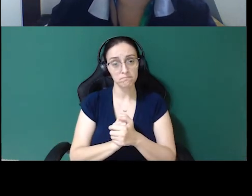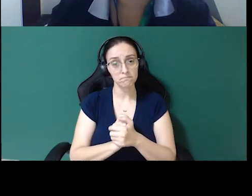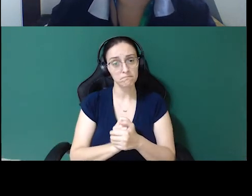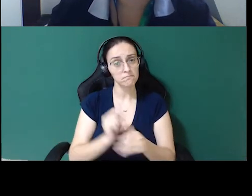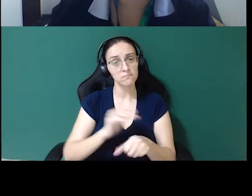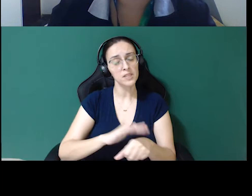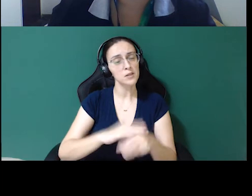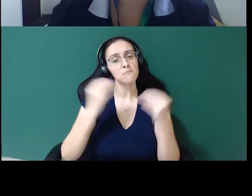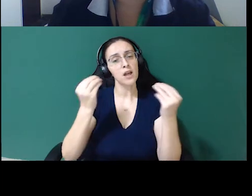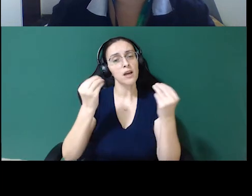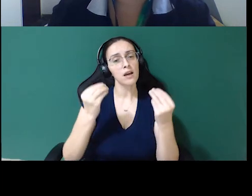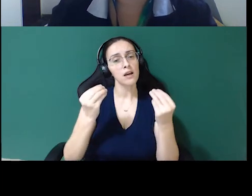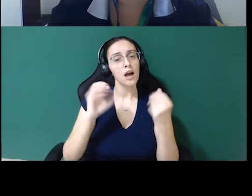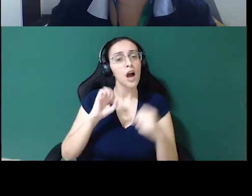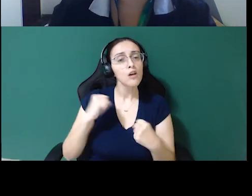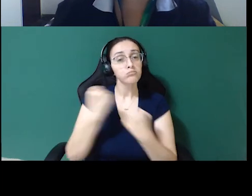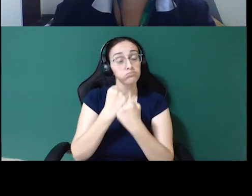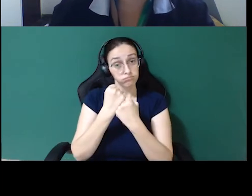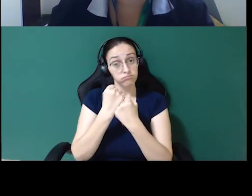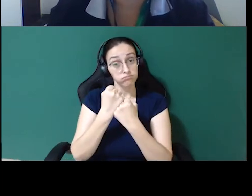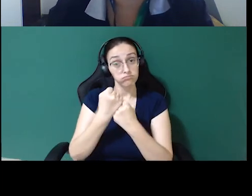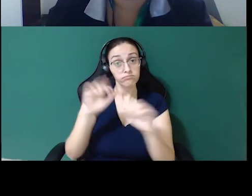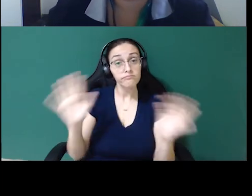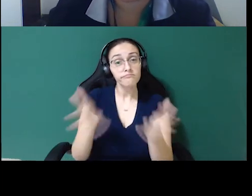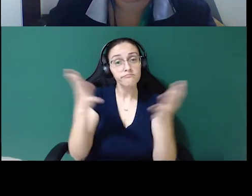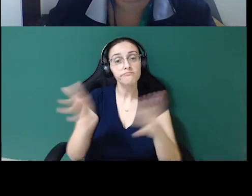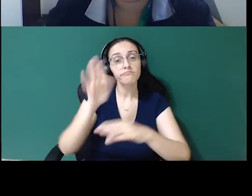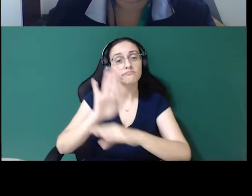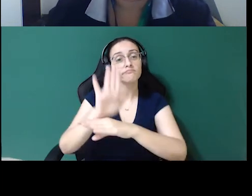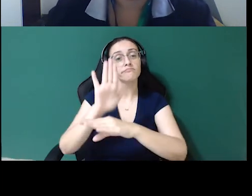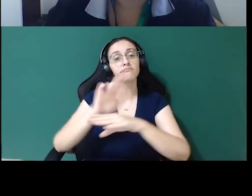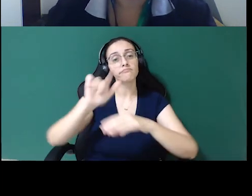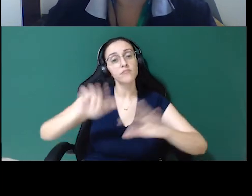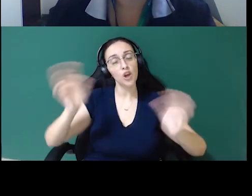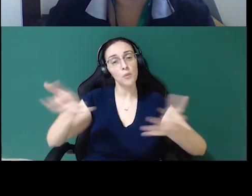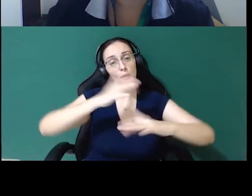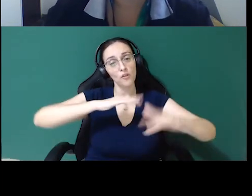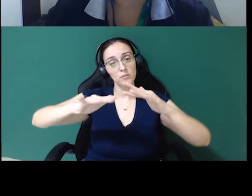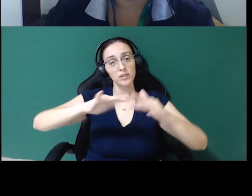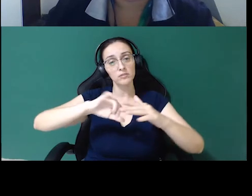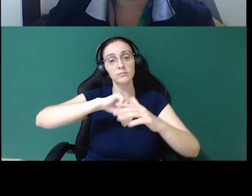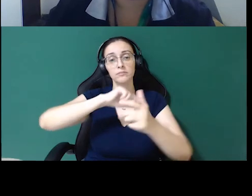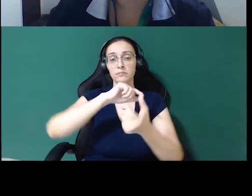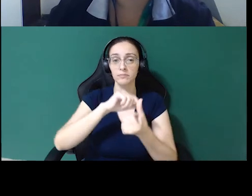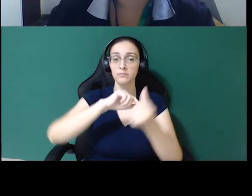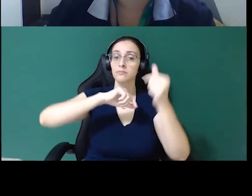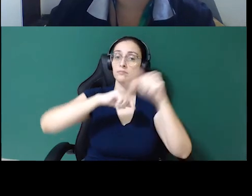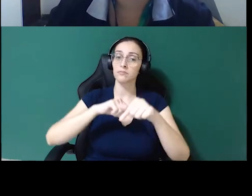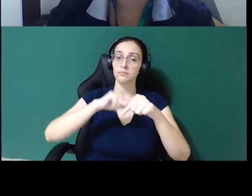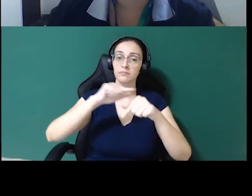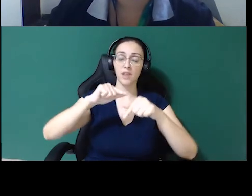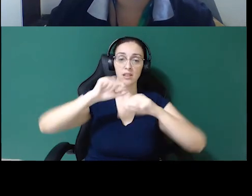para poder apoiar e incentivar esse movimento, né? E o sétimo pilar seria